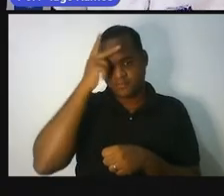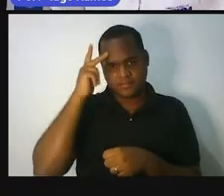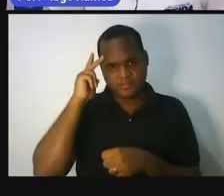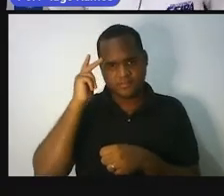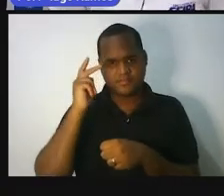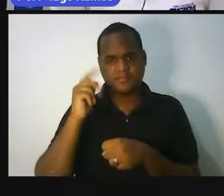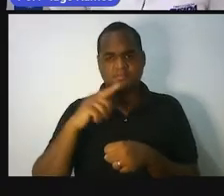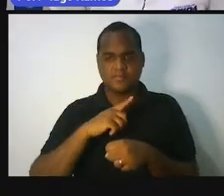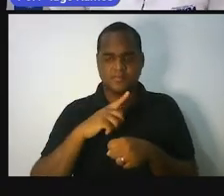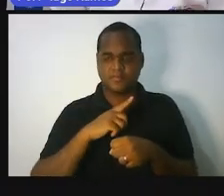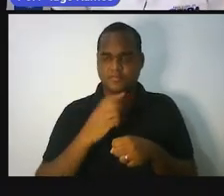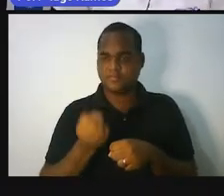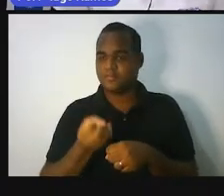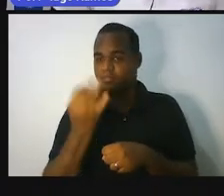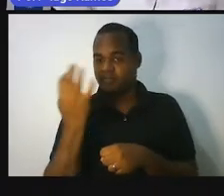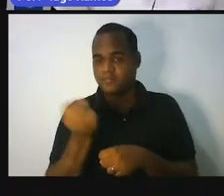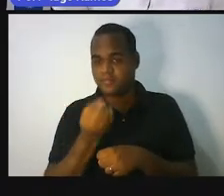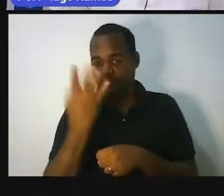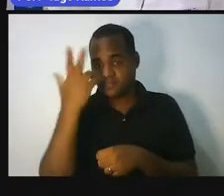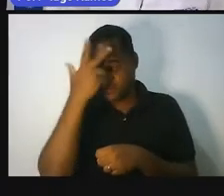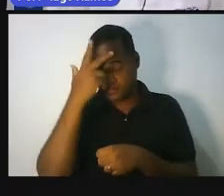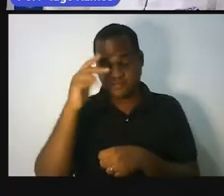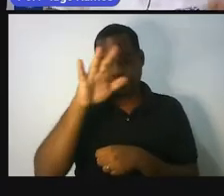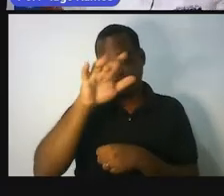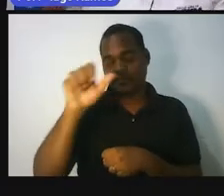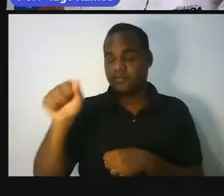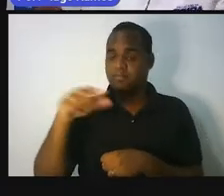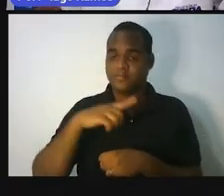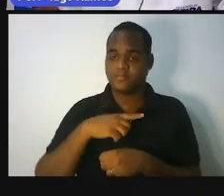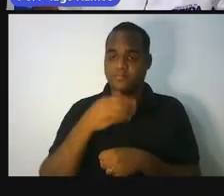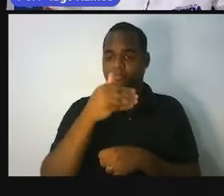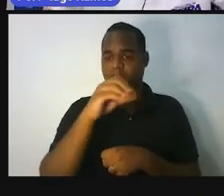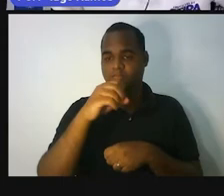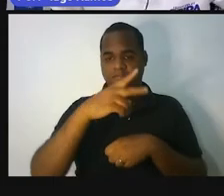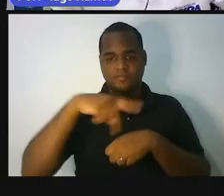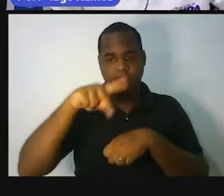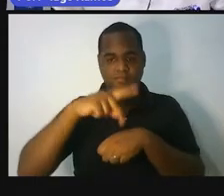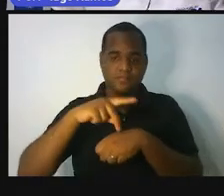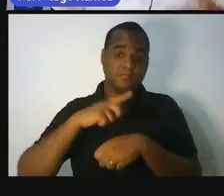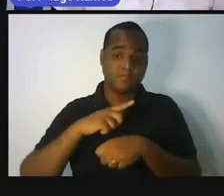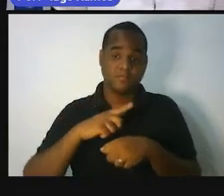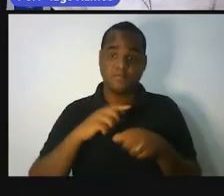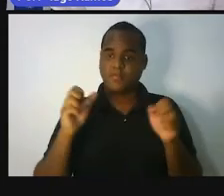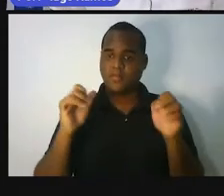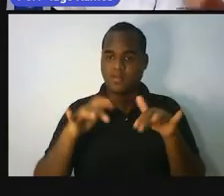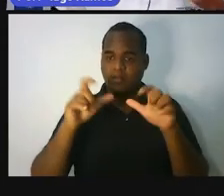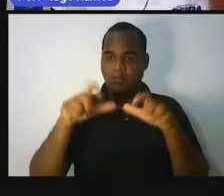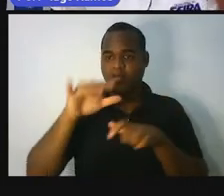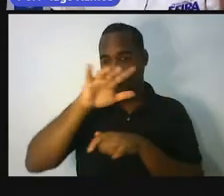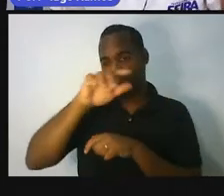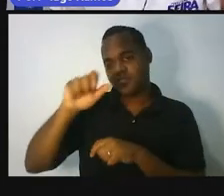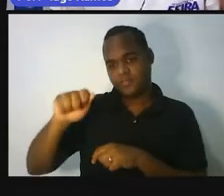dentro do continente africano, porque a gente está falando dos 10 países mais populosos da África nesse período aí.